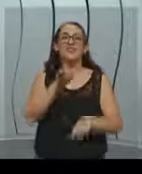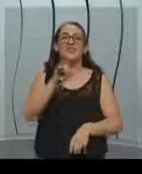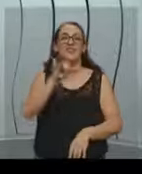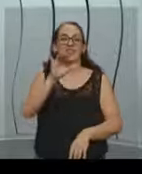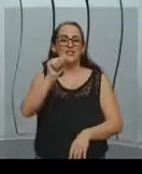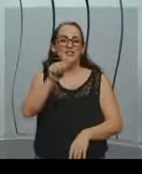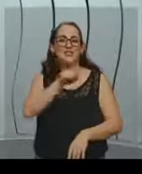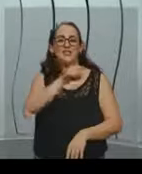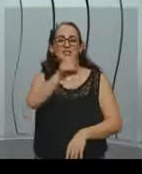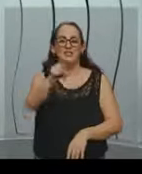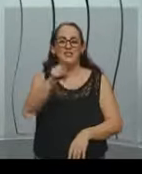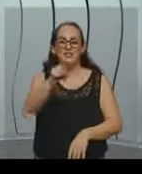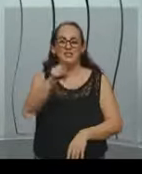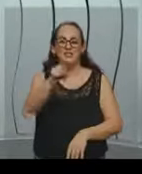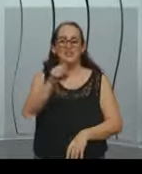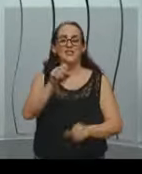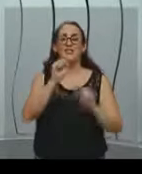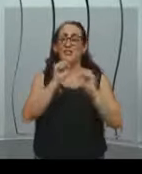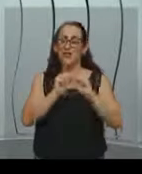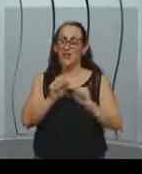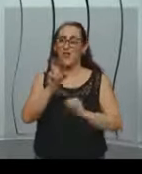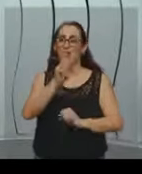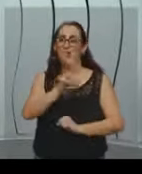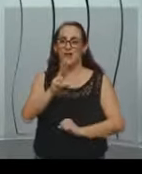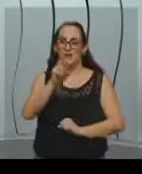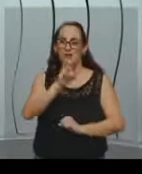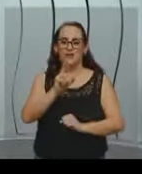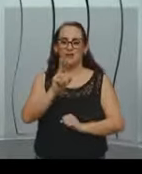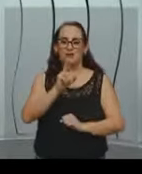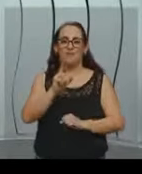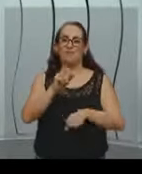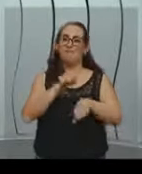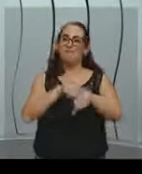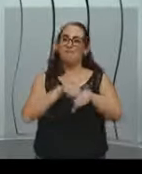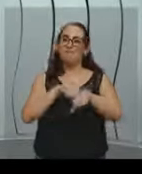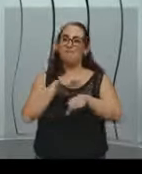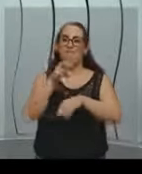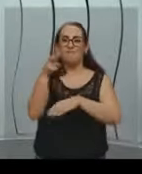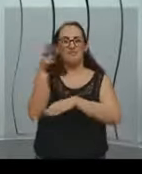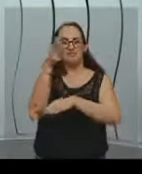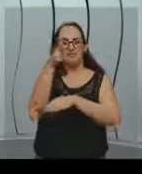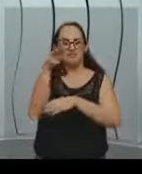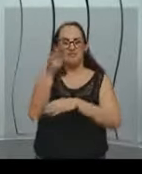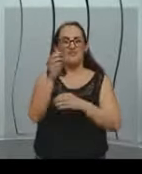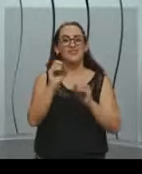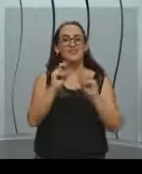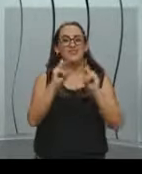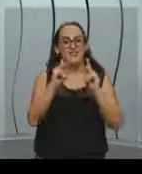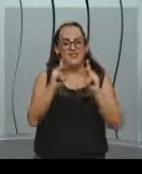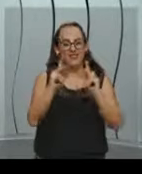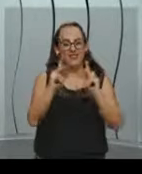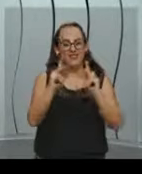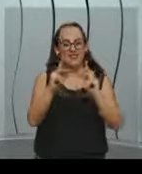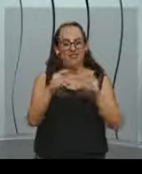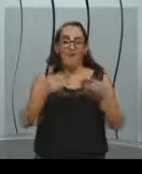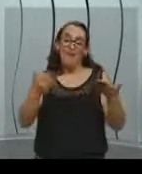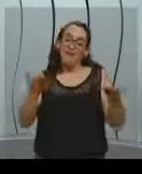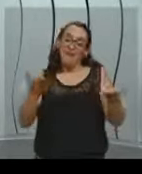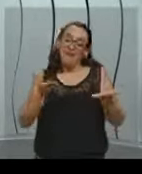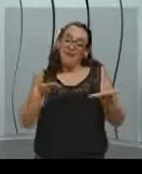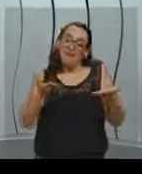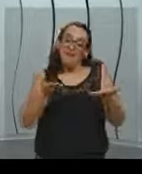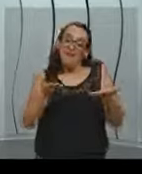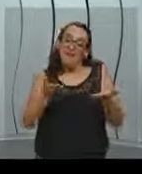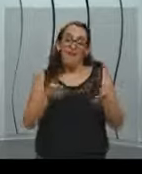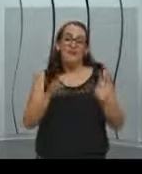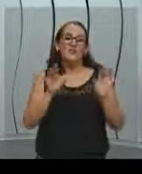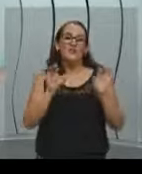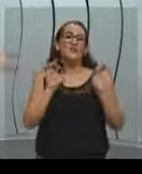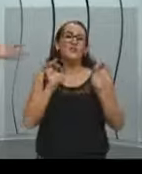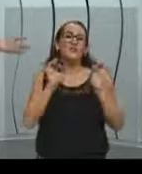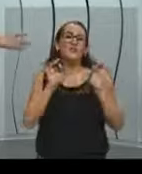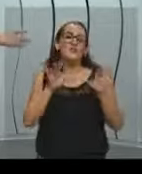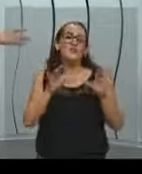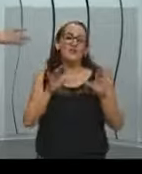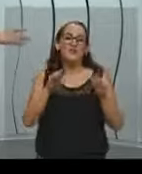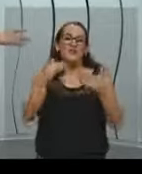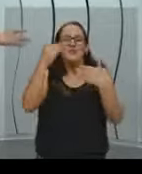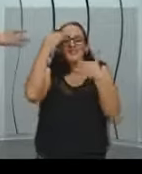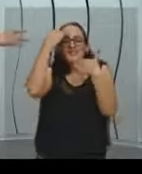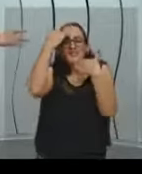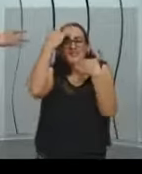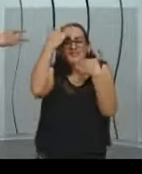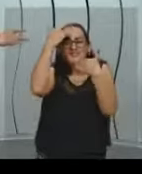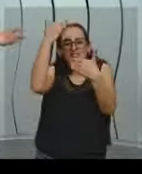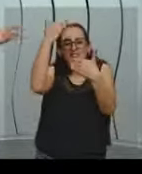recursos que vocês podem utilizar na hora da filmagem, tá bom? Por hoje é só, agradeço